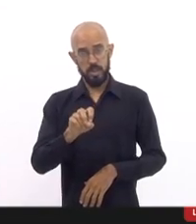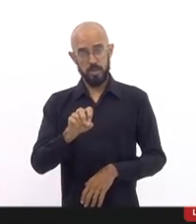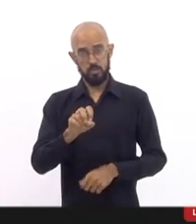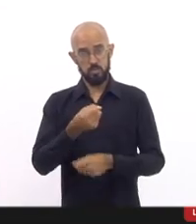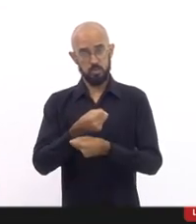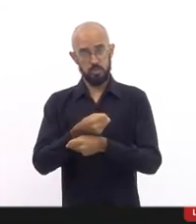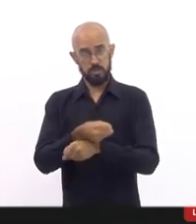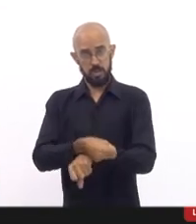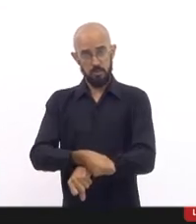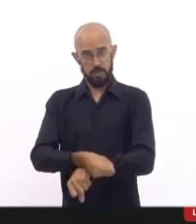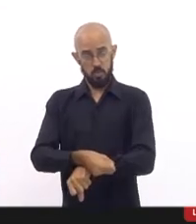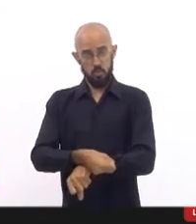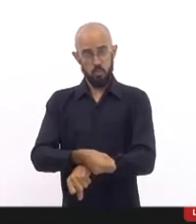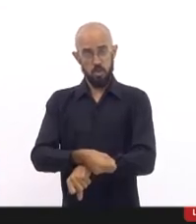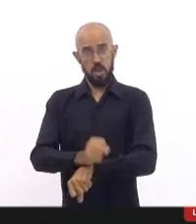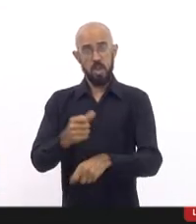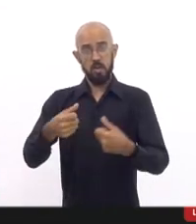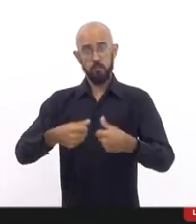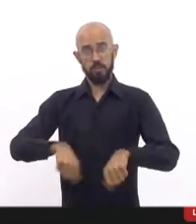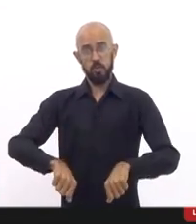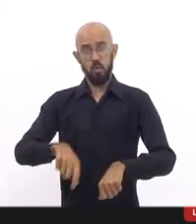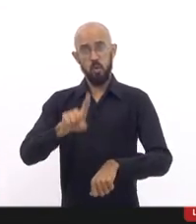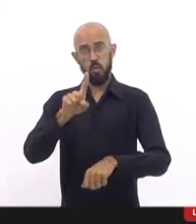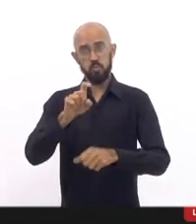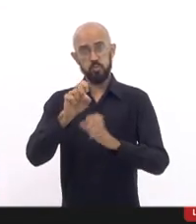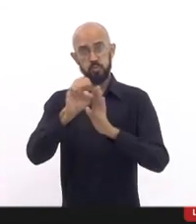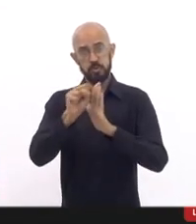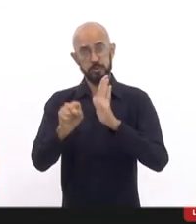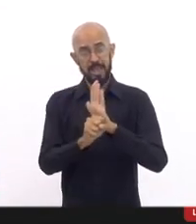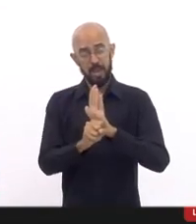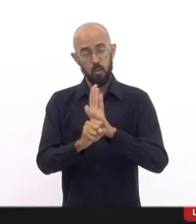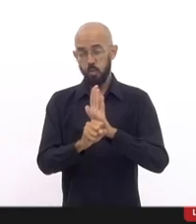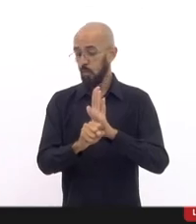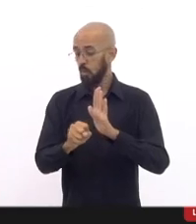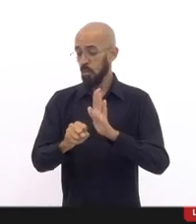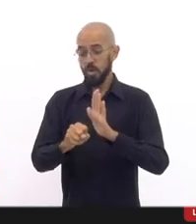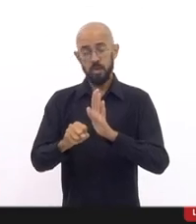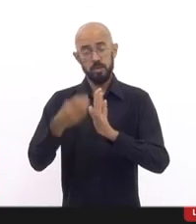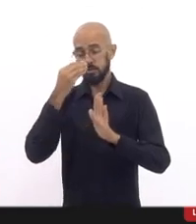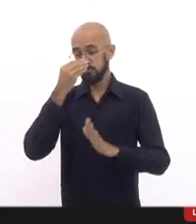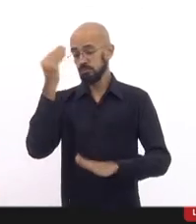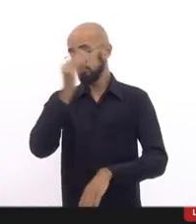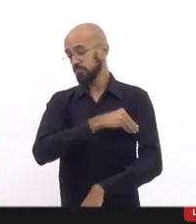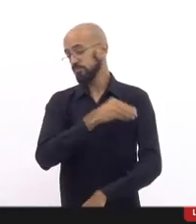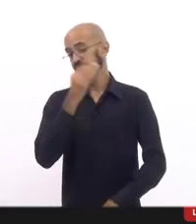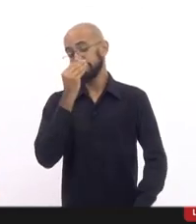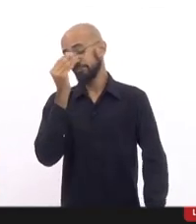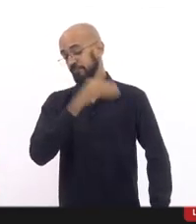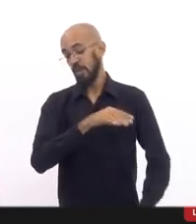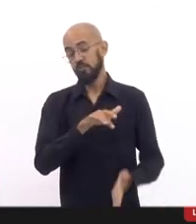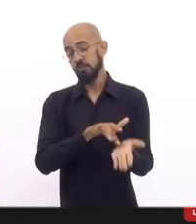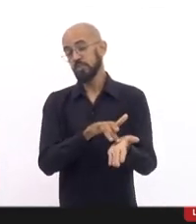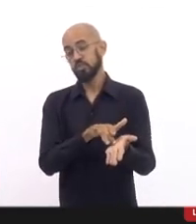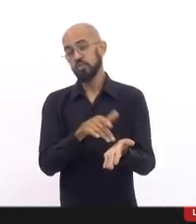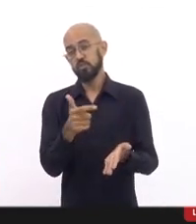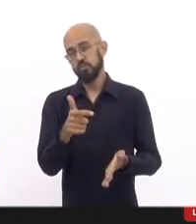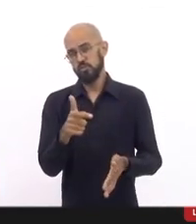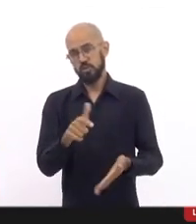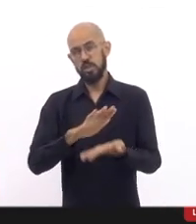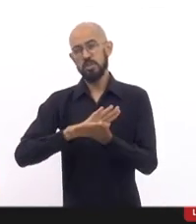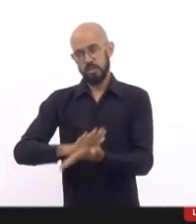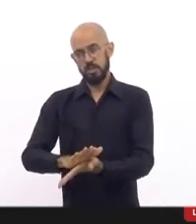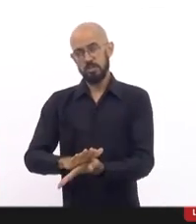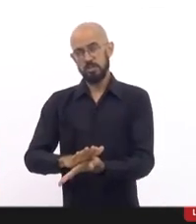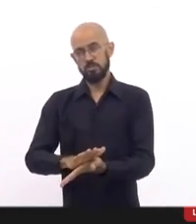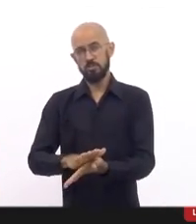pelo menos um século negando que isso existia, todo esse nosso esférico, todo esse nosso histórico